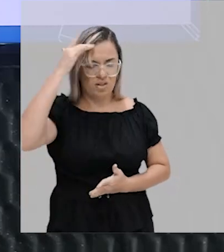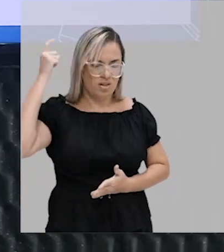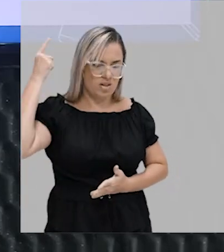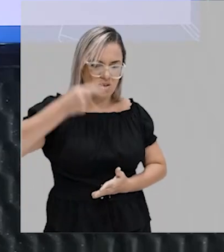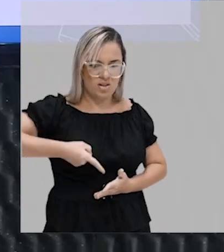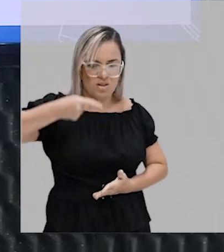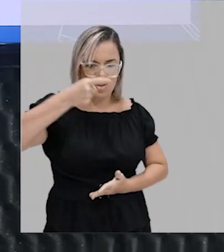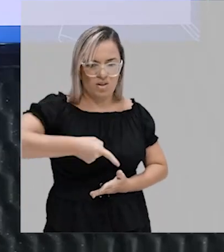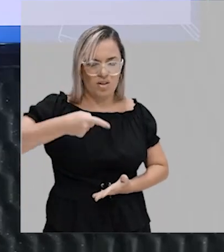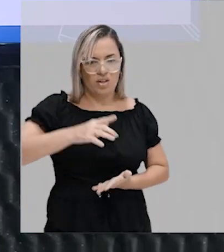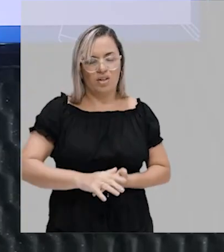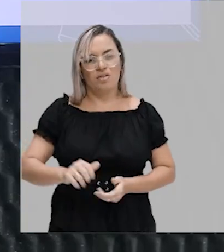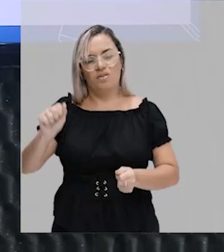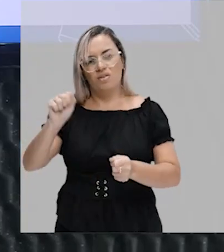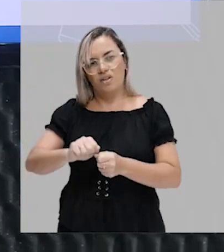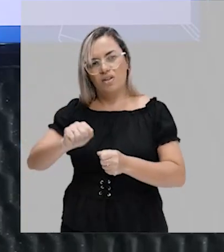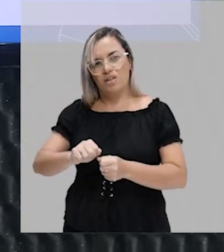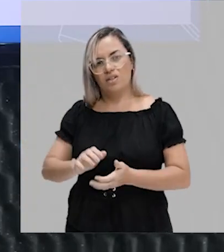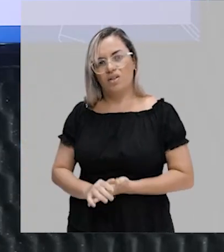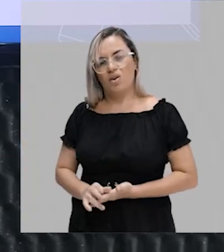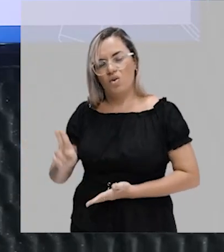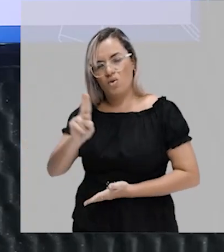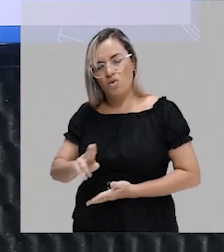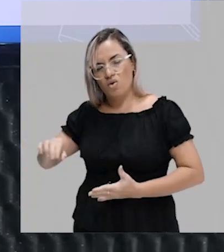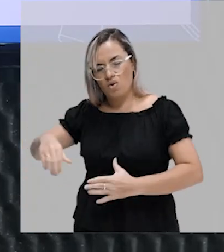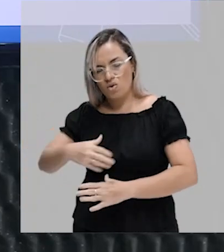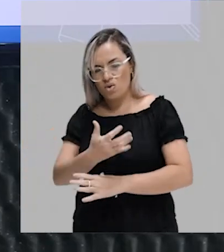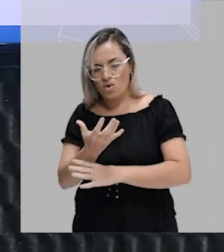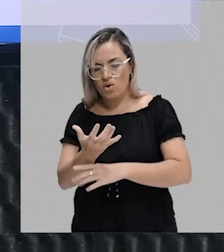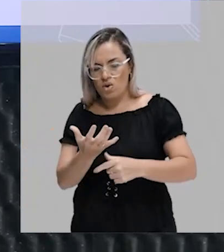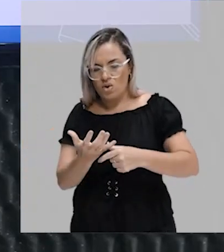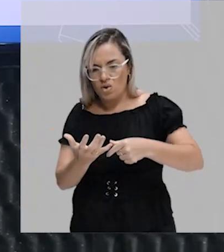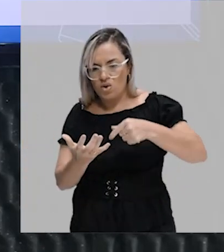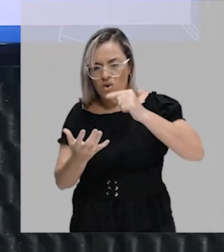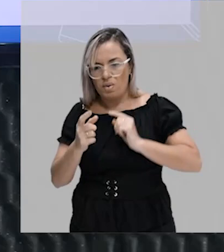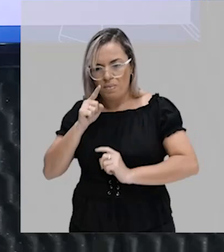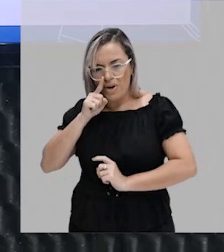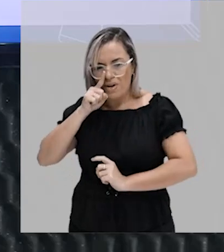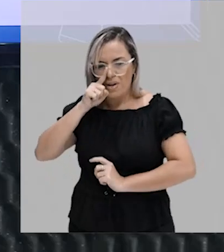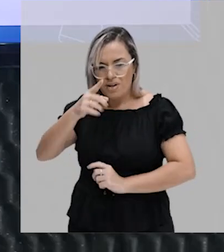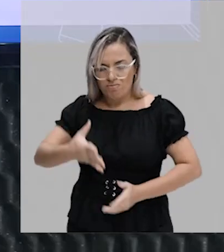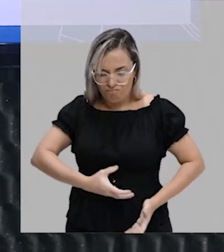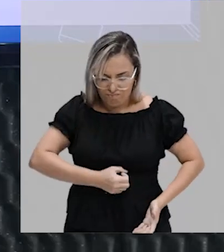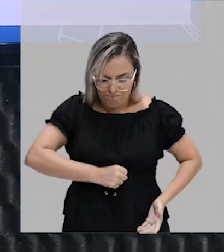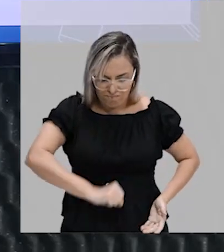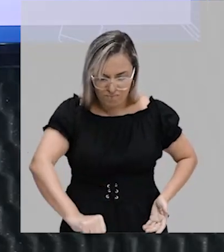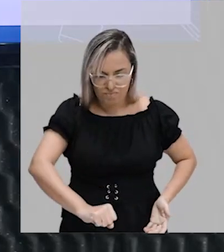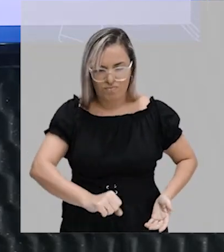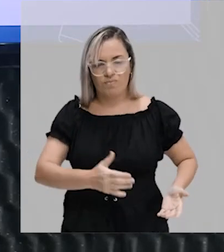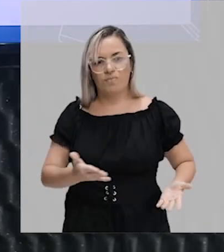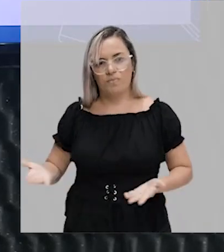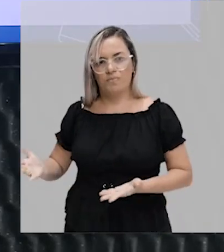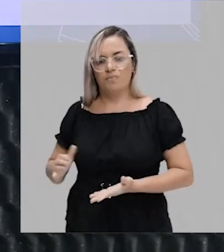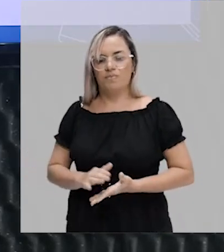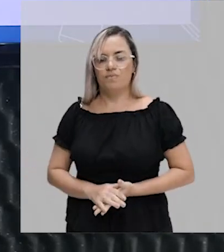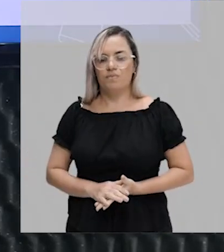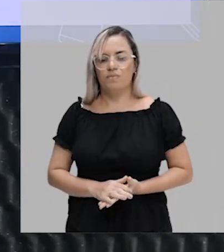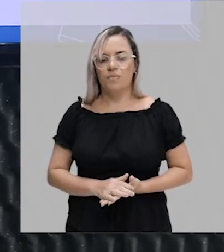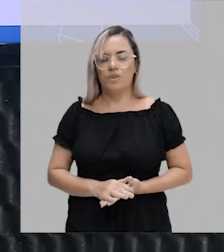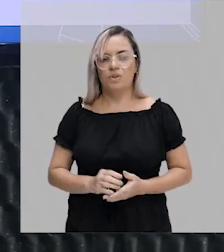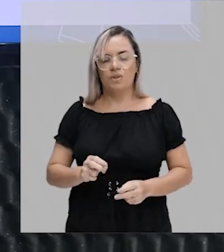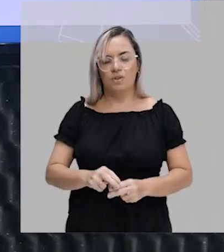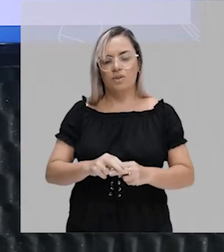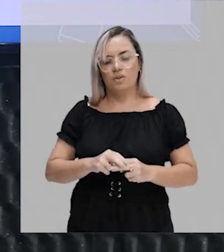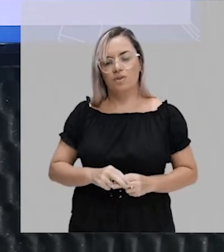daninhas e venenos. Então, Joaquim Nabuco está se referindo a uma situação bem pontual no